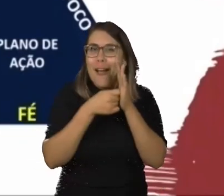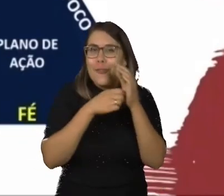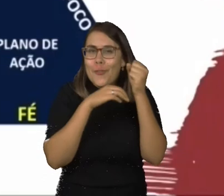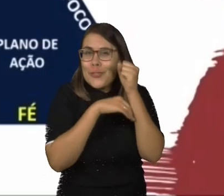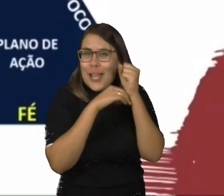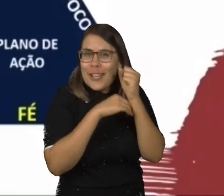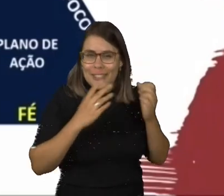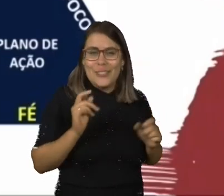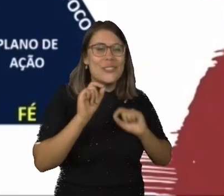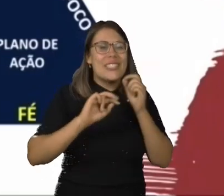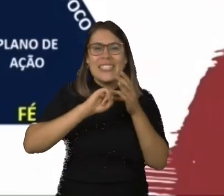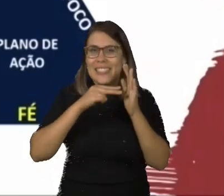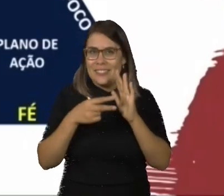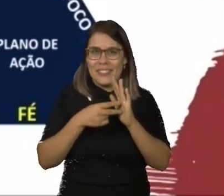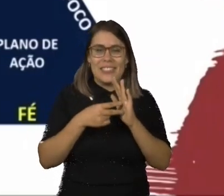são os três Fs e um PA?